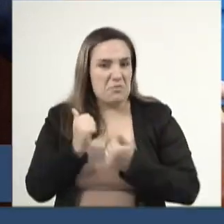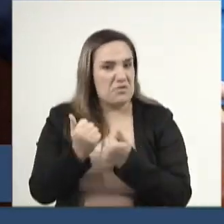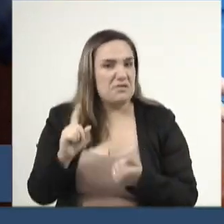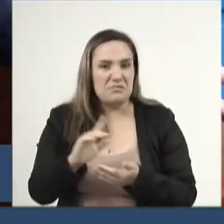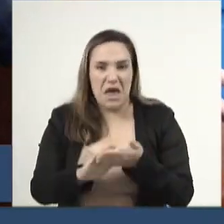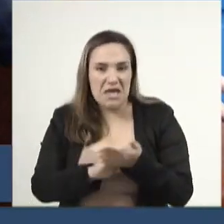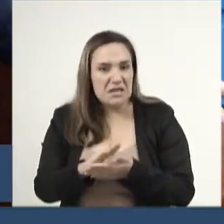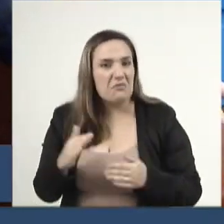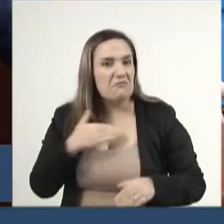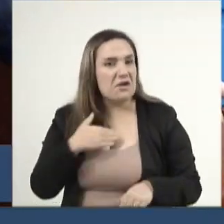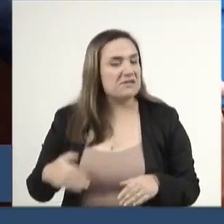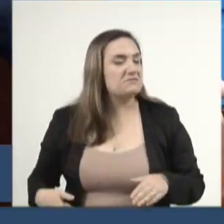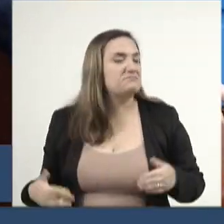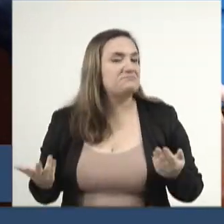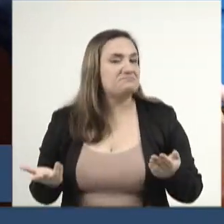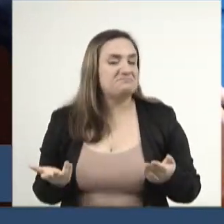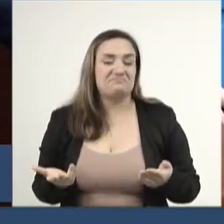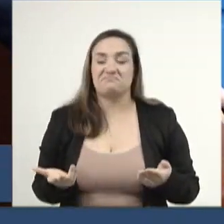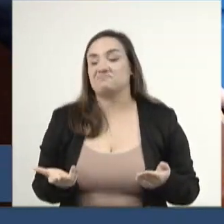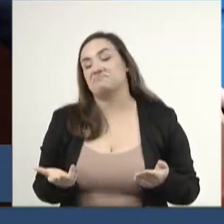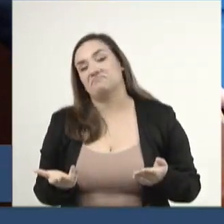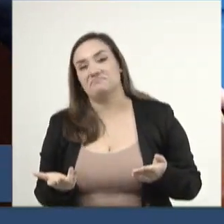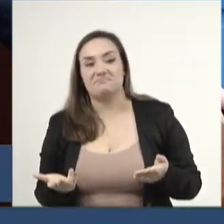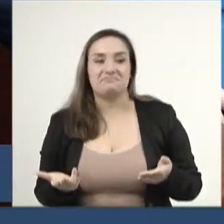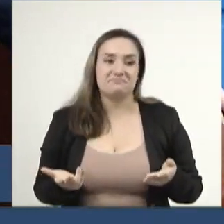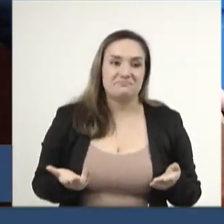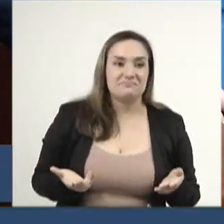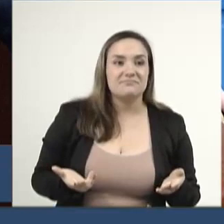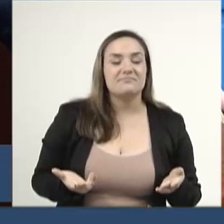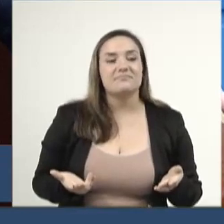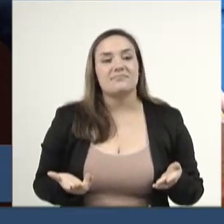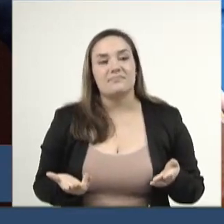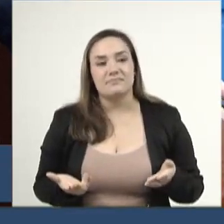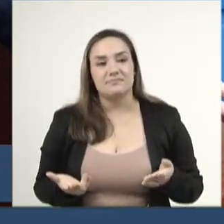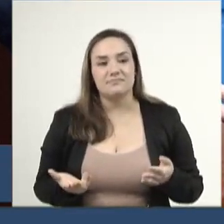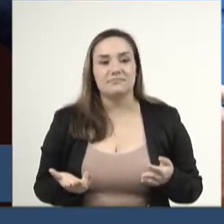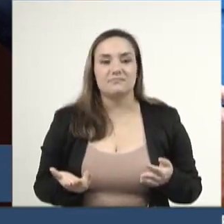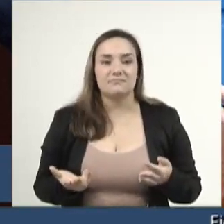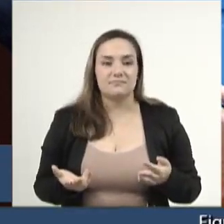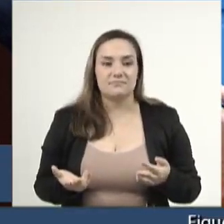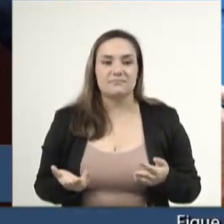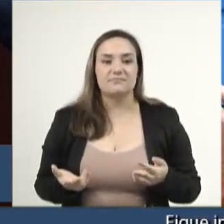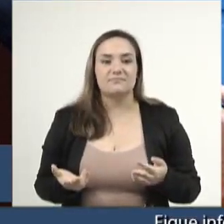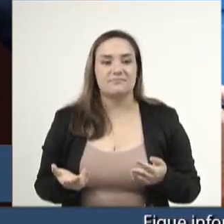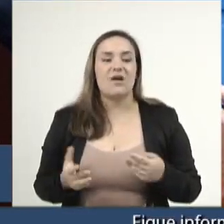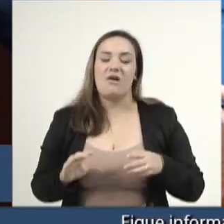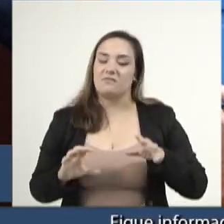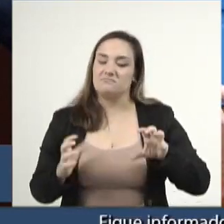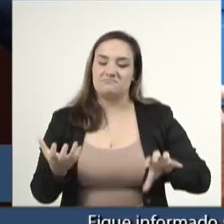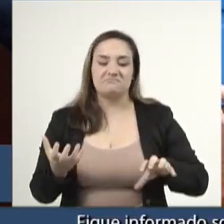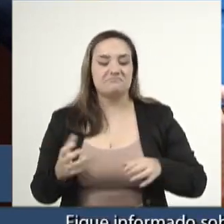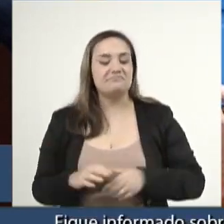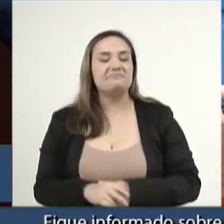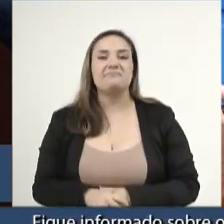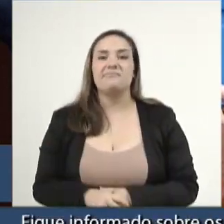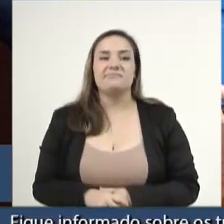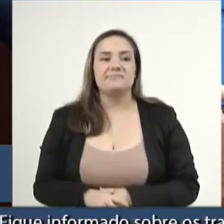Então, é uma situação em que o Congresso Nacional,